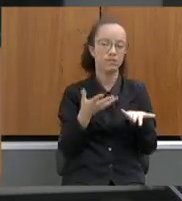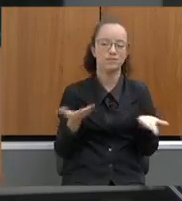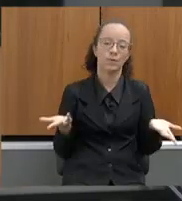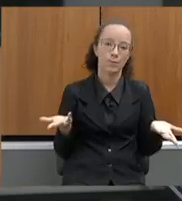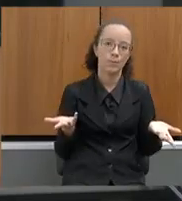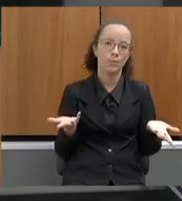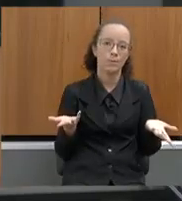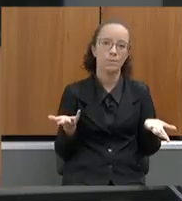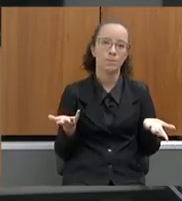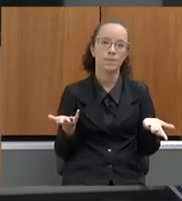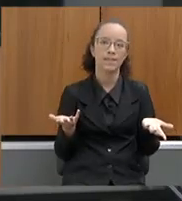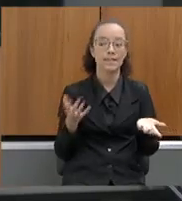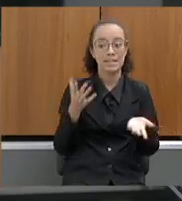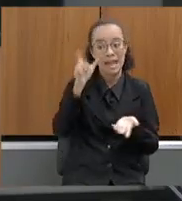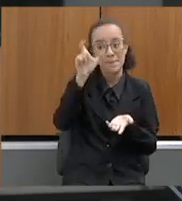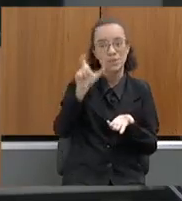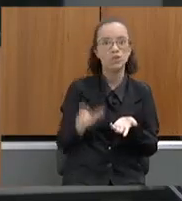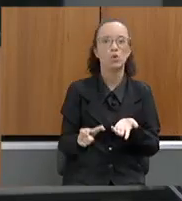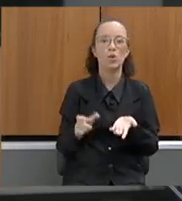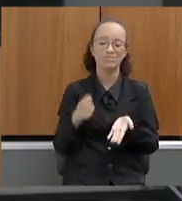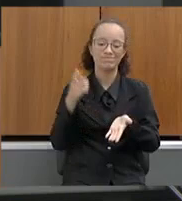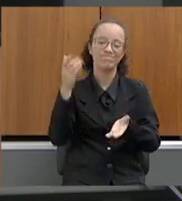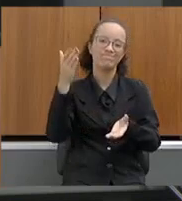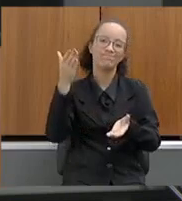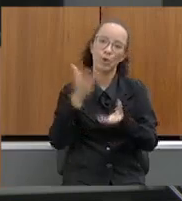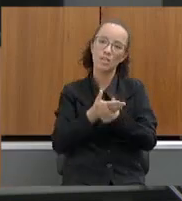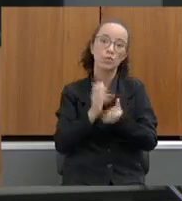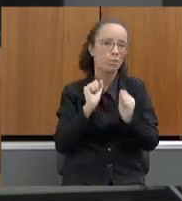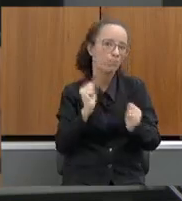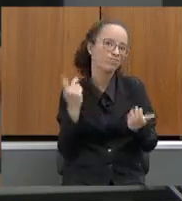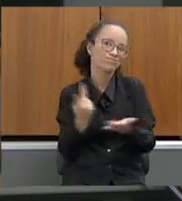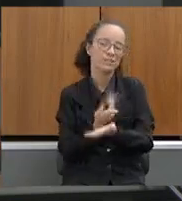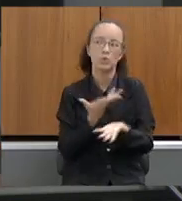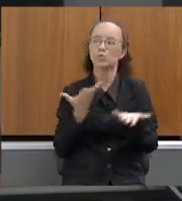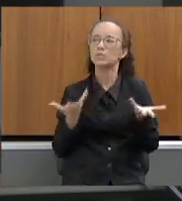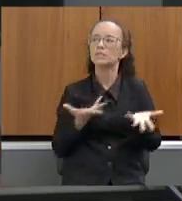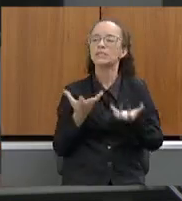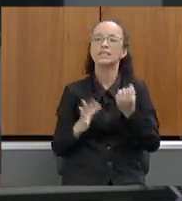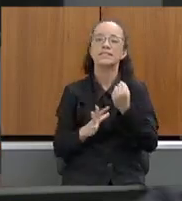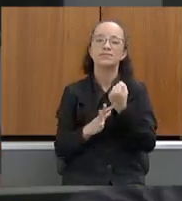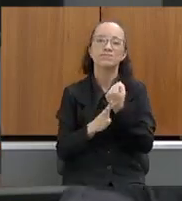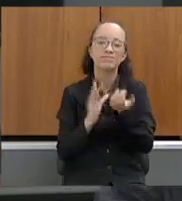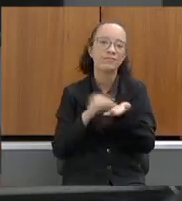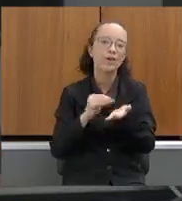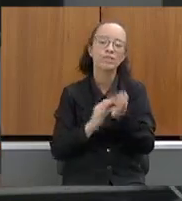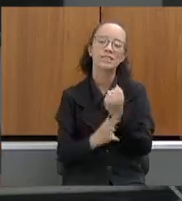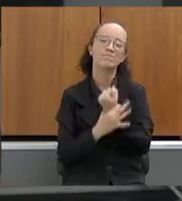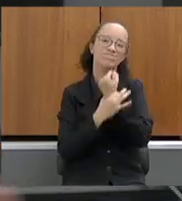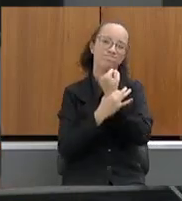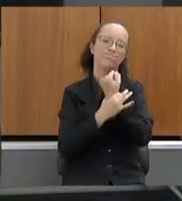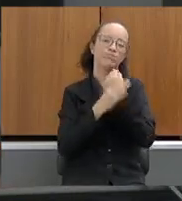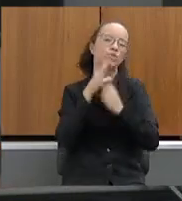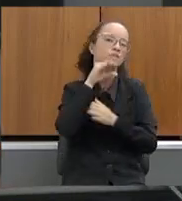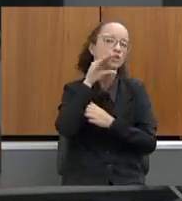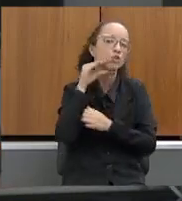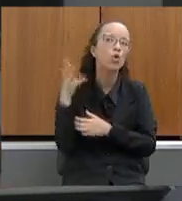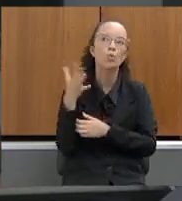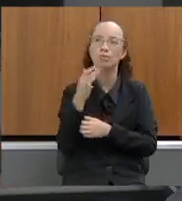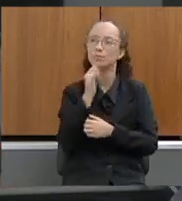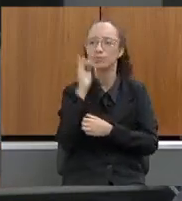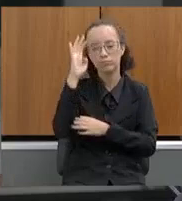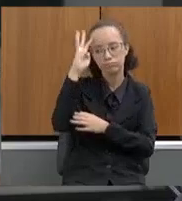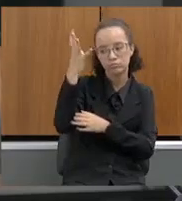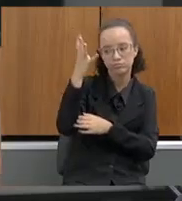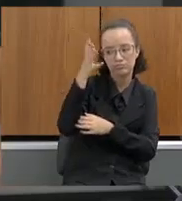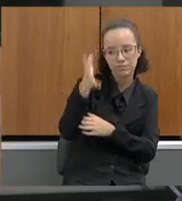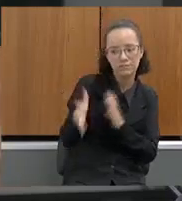hoje responde no seu CPF e isso traz muita insegurança hoje para que o servidor possa tomar uma decisão.